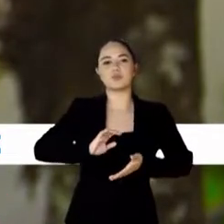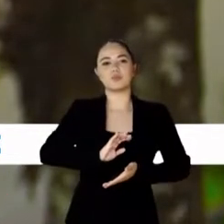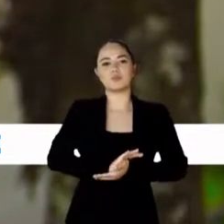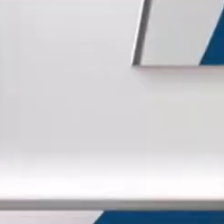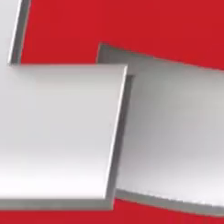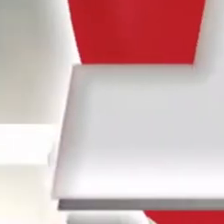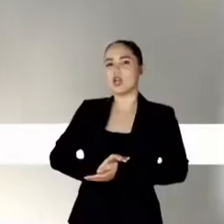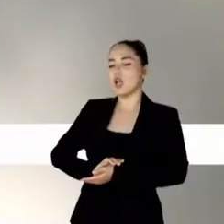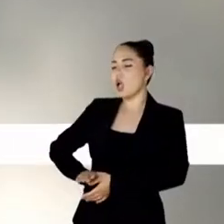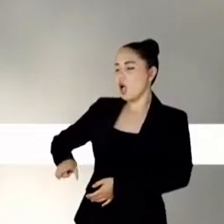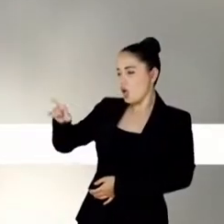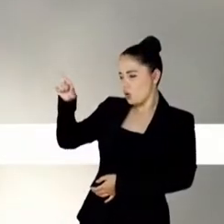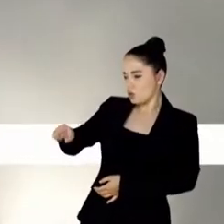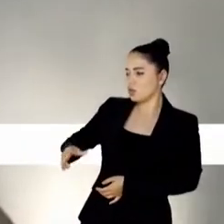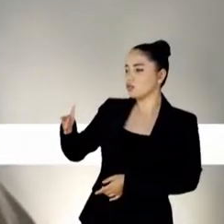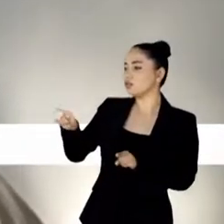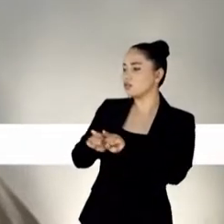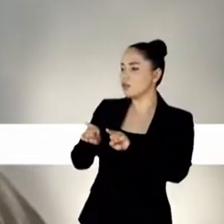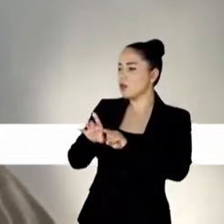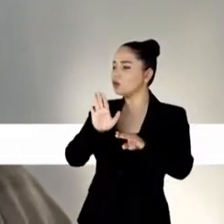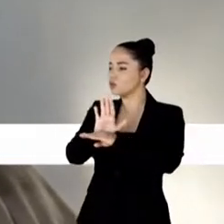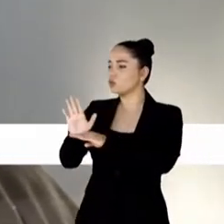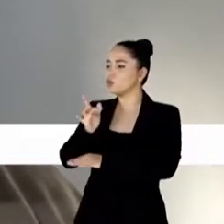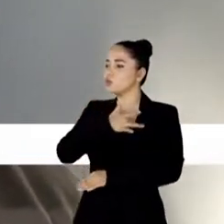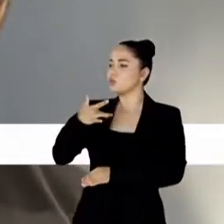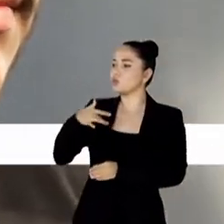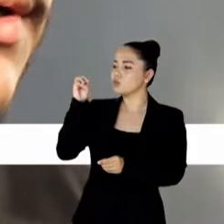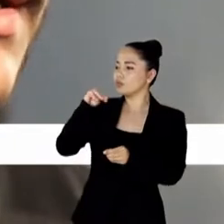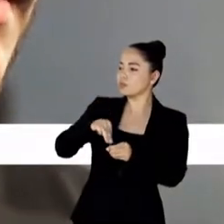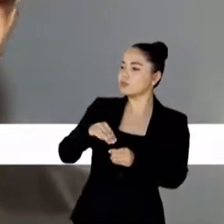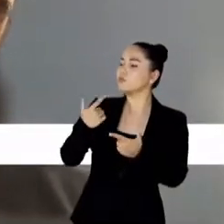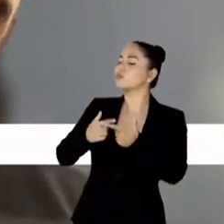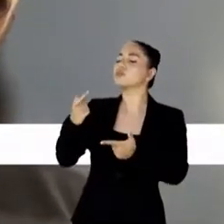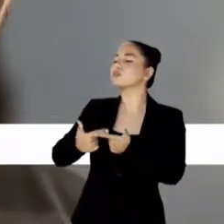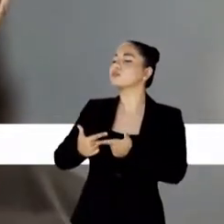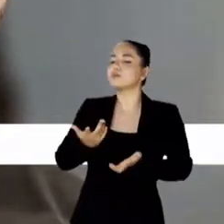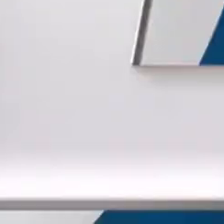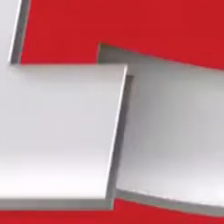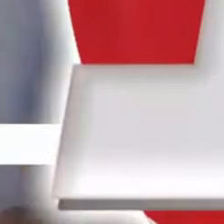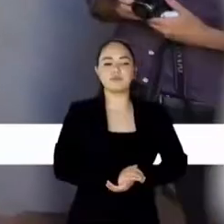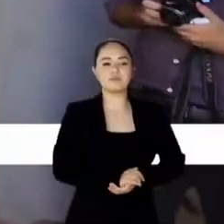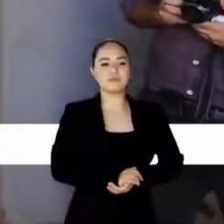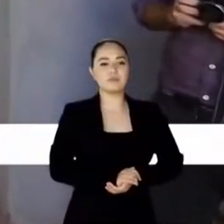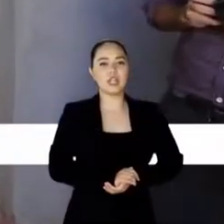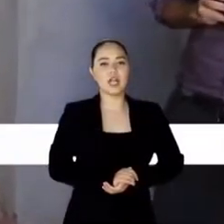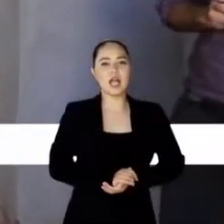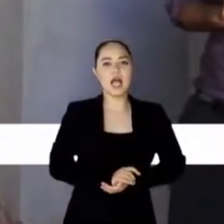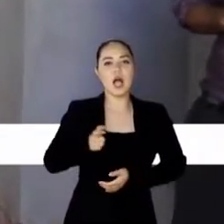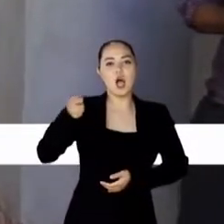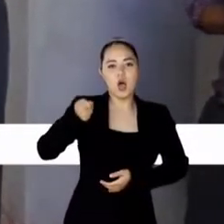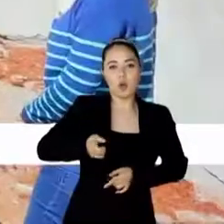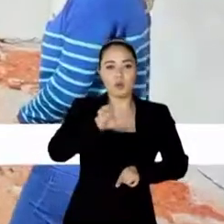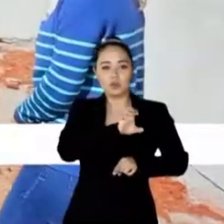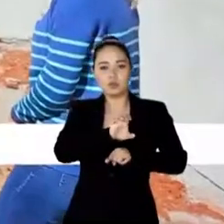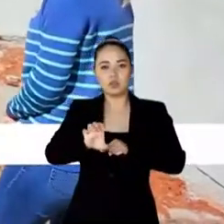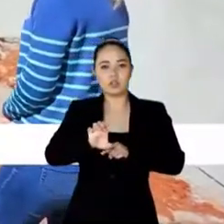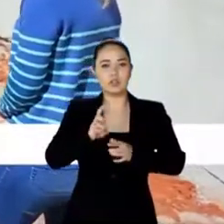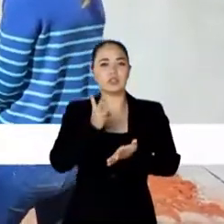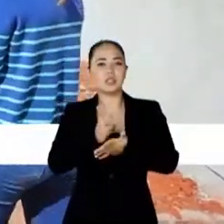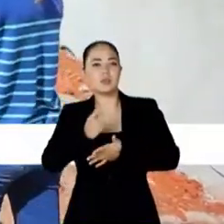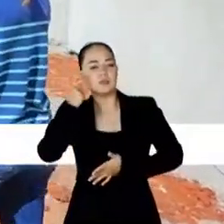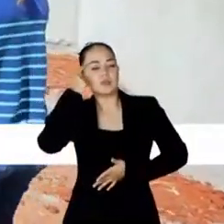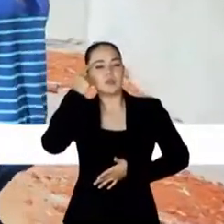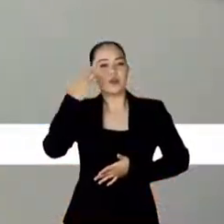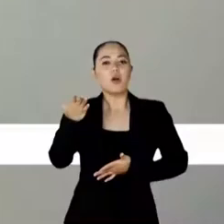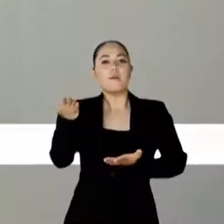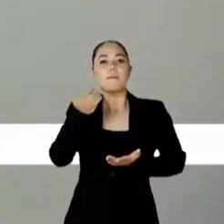converse. O senhor também fez muito pela saúde no interior do Estado. Por que essa preocupação? De todas as obrigações do Estado,